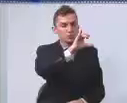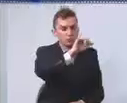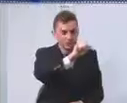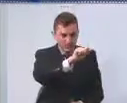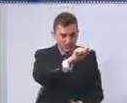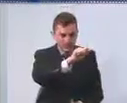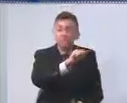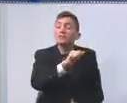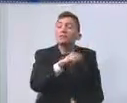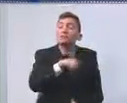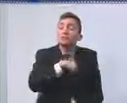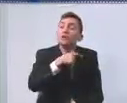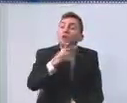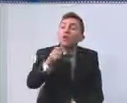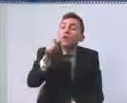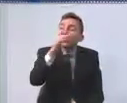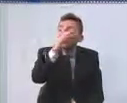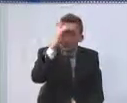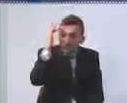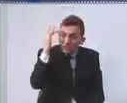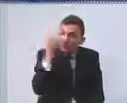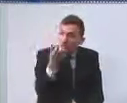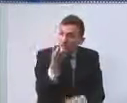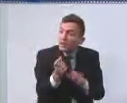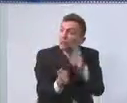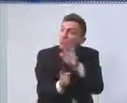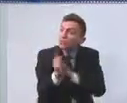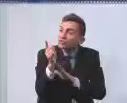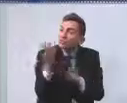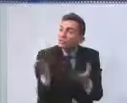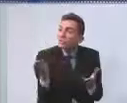Há mais alguém que gostaria de fazer algum questionamento?